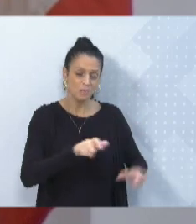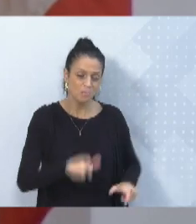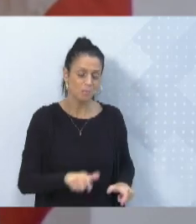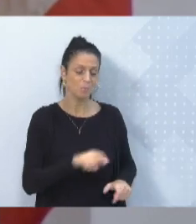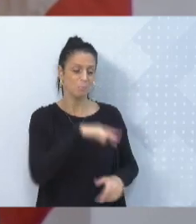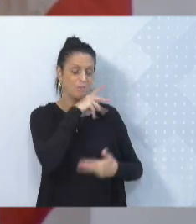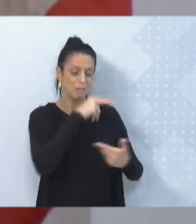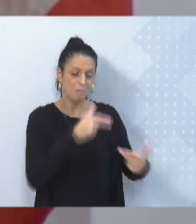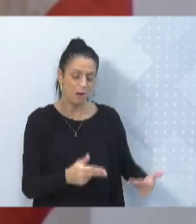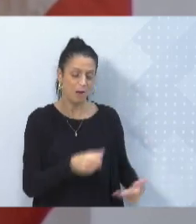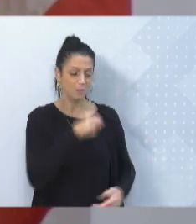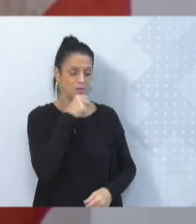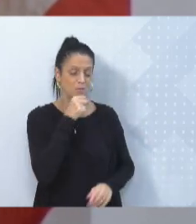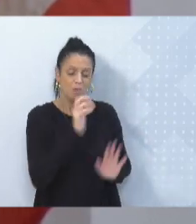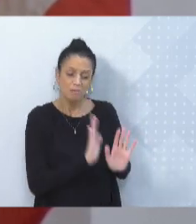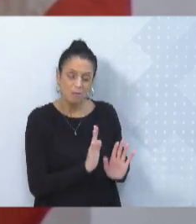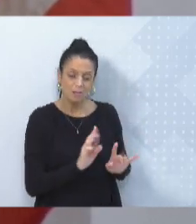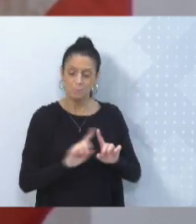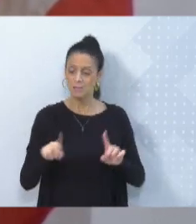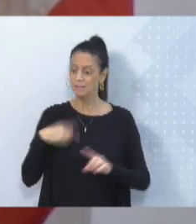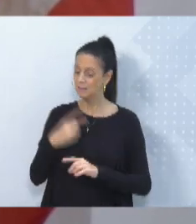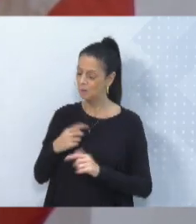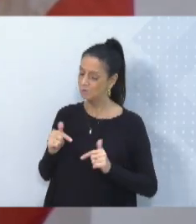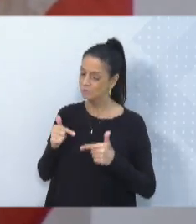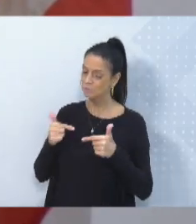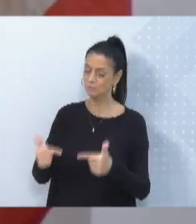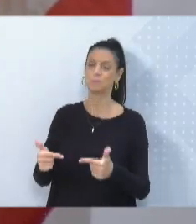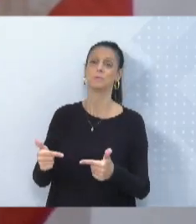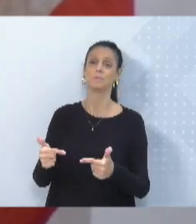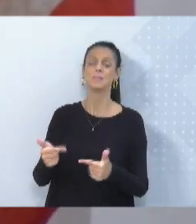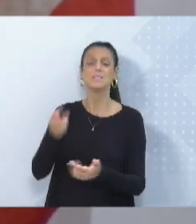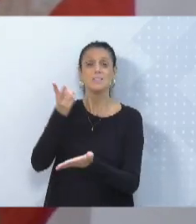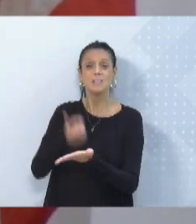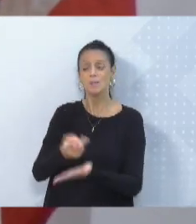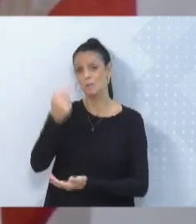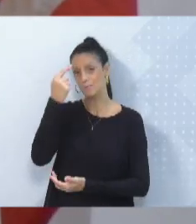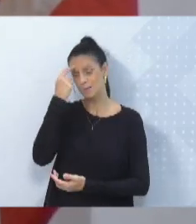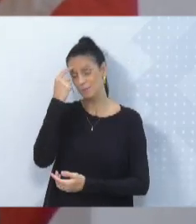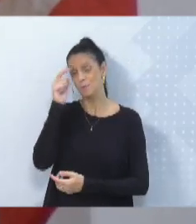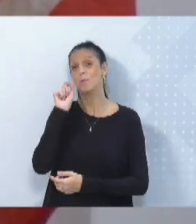entendemos que o que a gente faz aqui é por pessoas. Muito obrigada, senhor presidente.